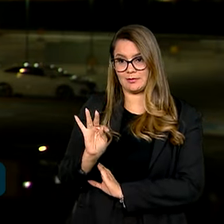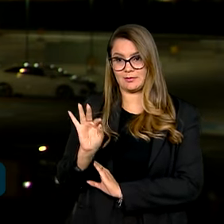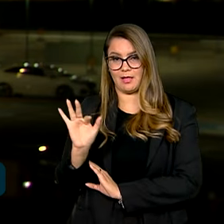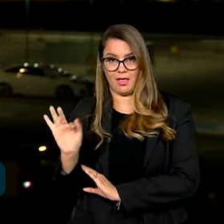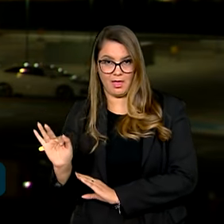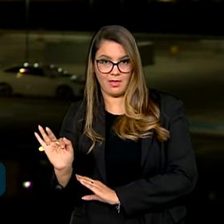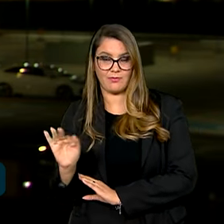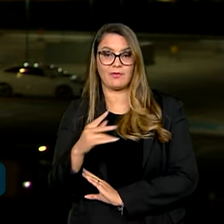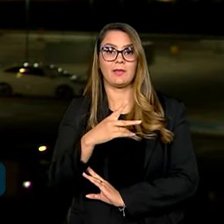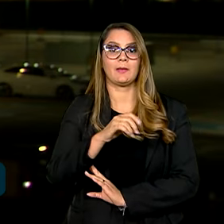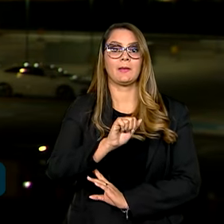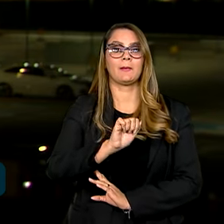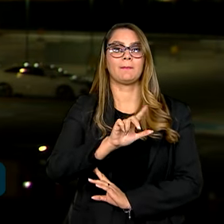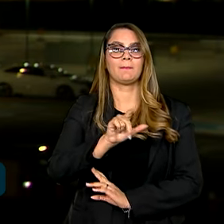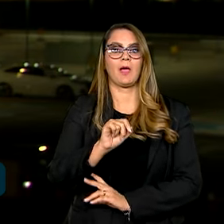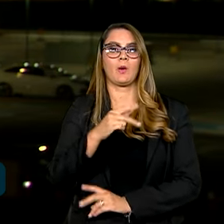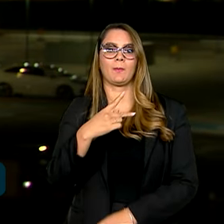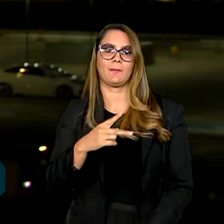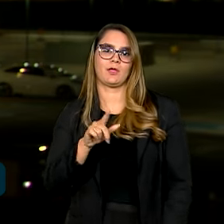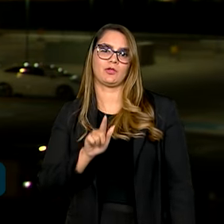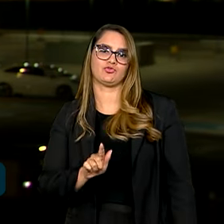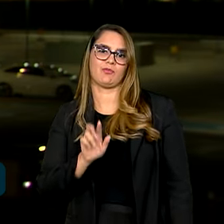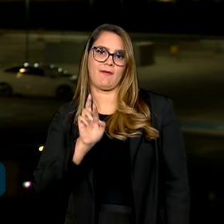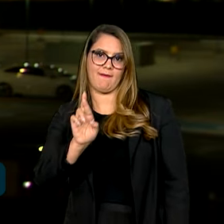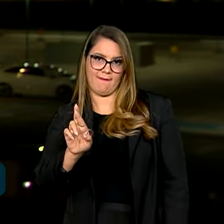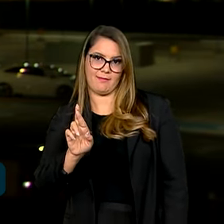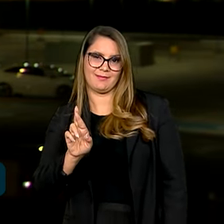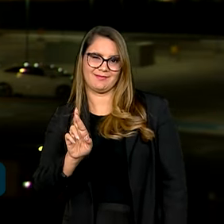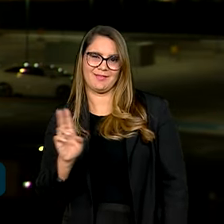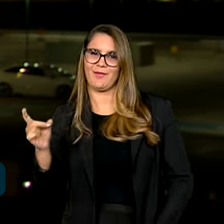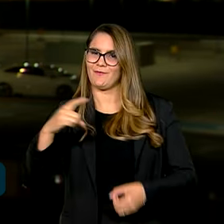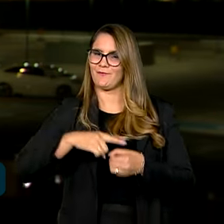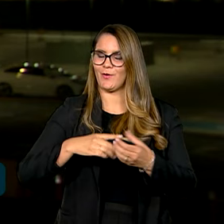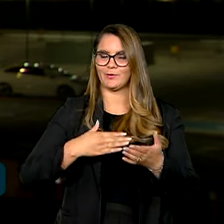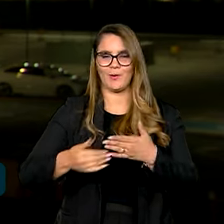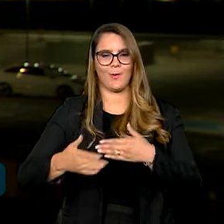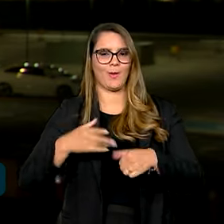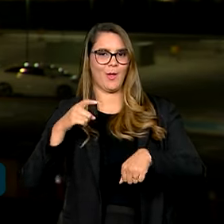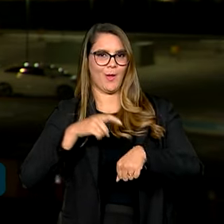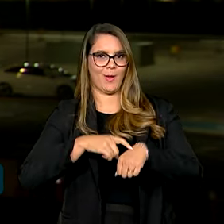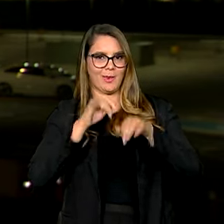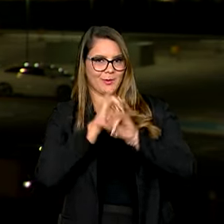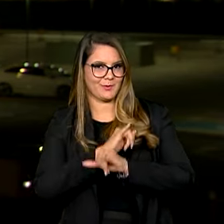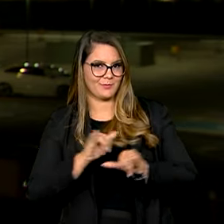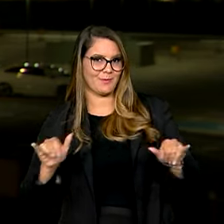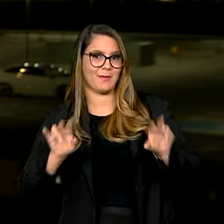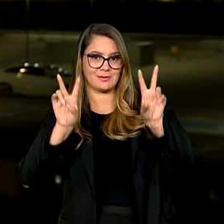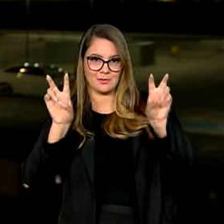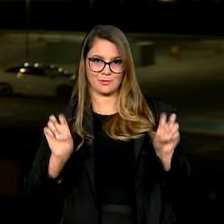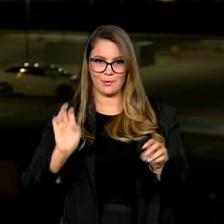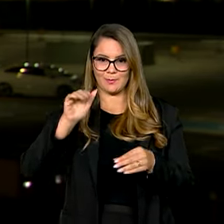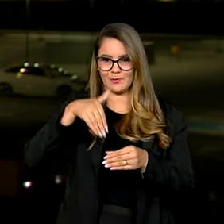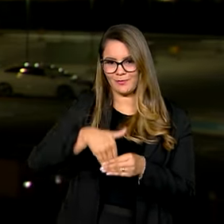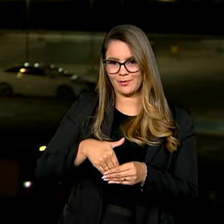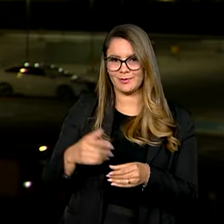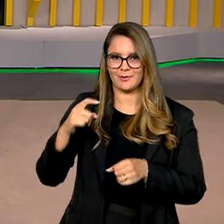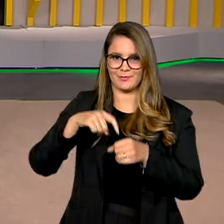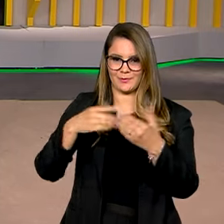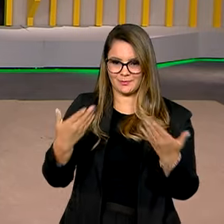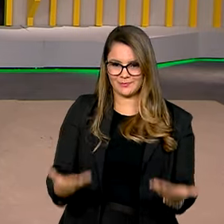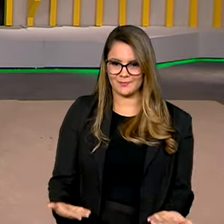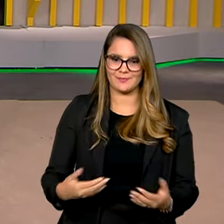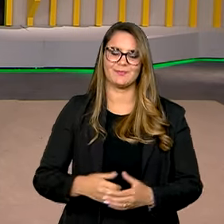Groné para a Procuradoria Geral da República, e a gente vota a qualquer momento com mais informações sobre essa votação. Eu volto com vocês.